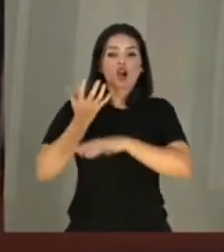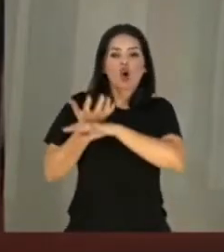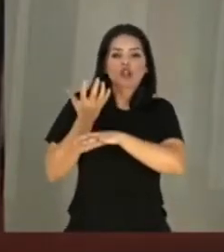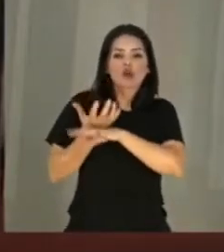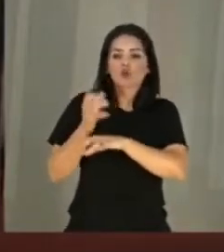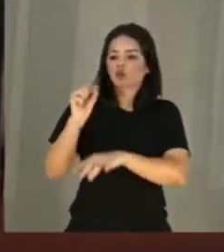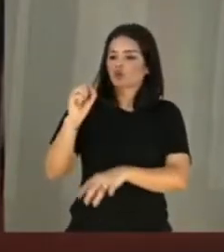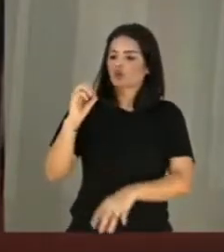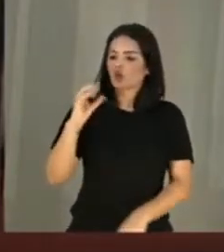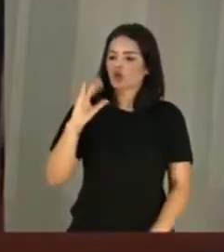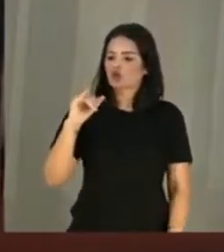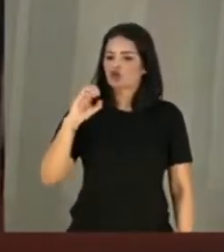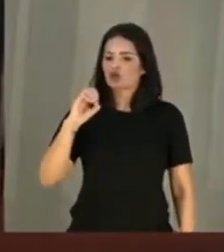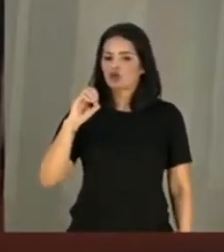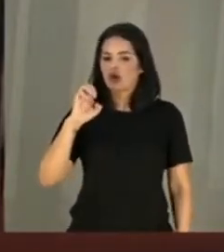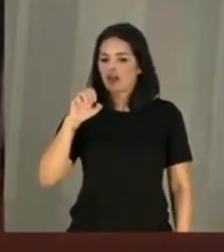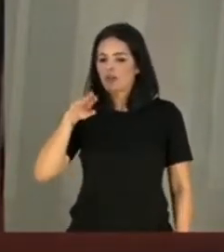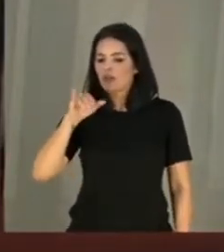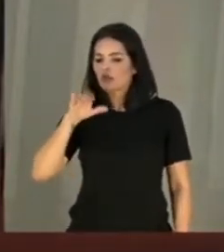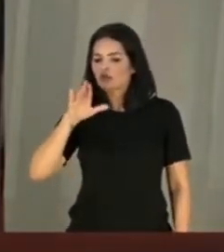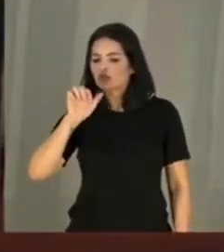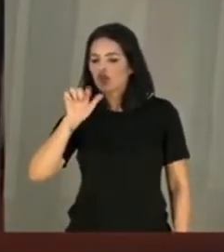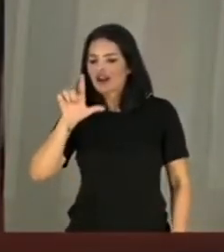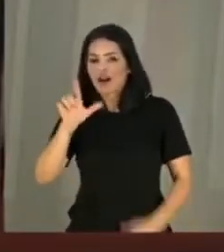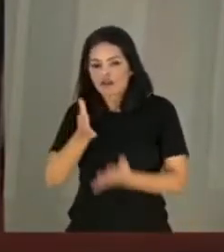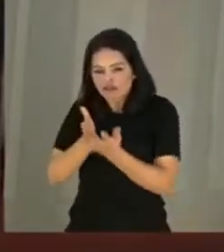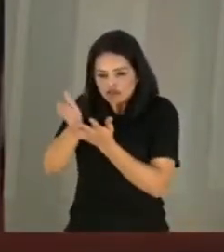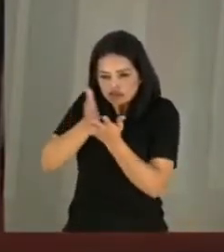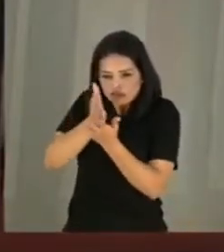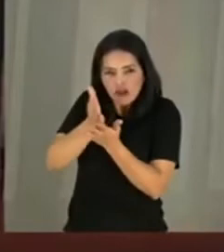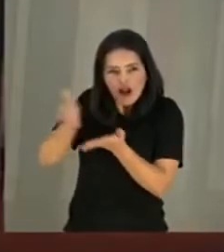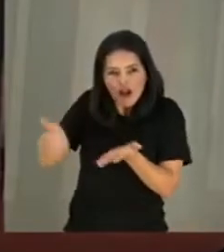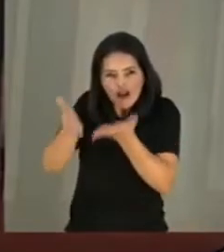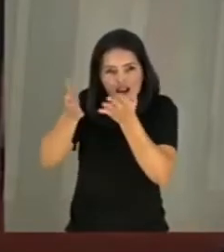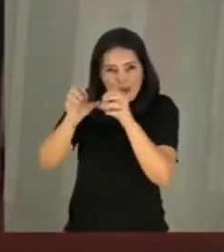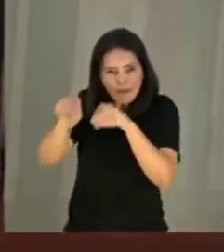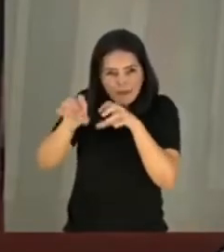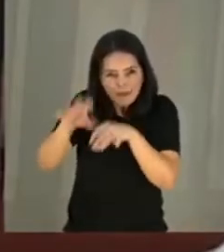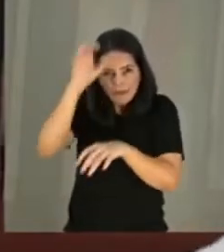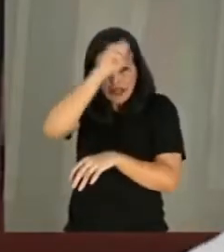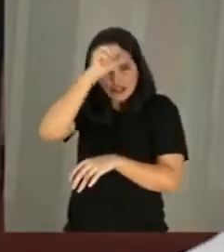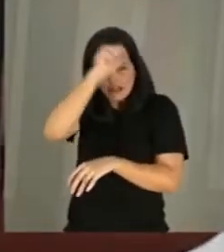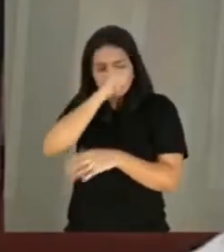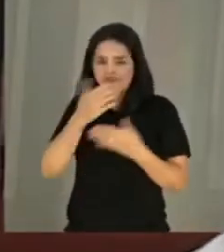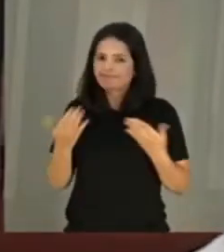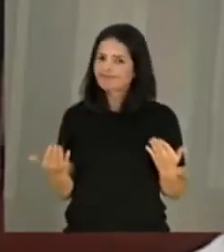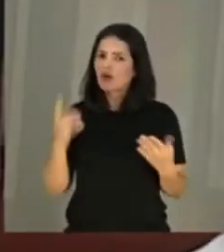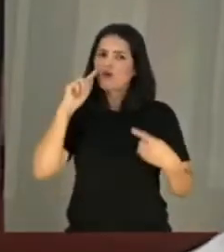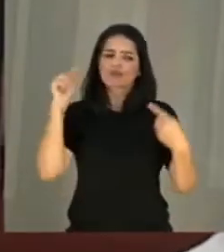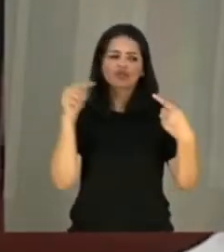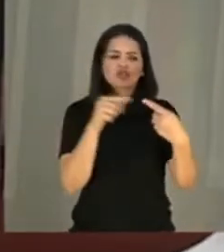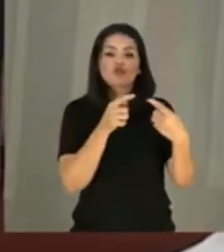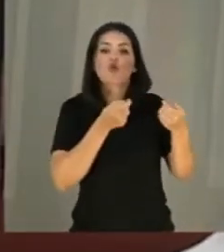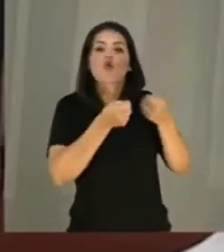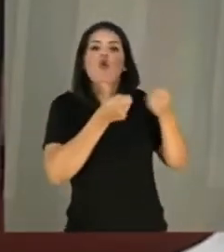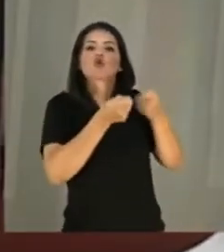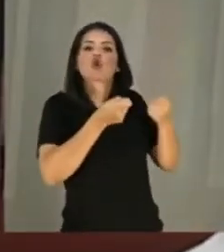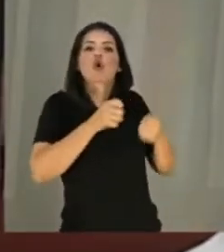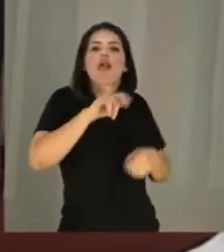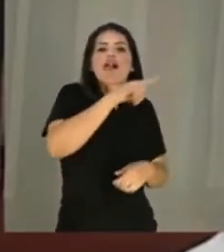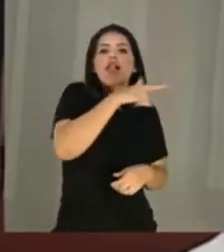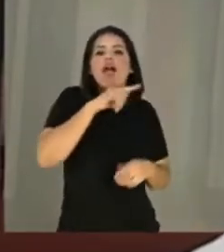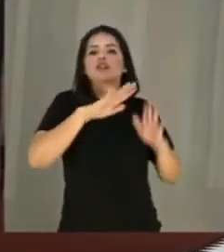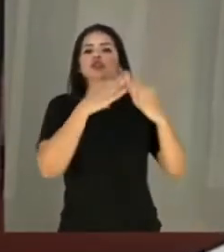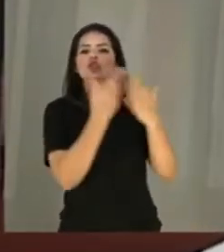socioemocionais como norteadores da aprendizagem. Todo esse amplo movimento, que visa o controle das escolas, tem sido